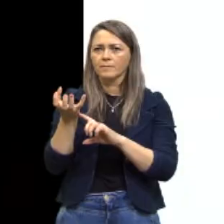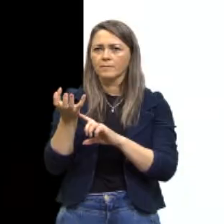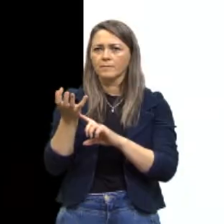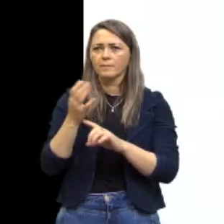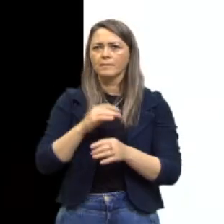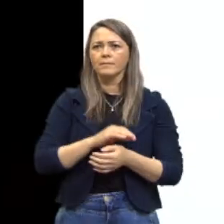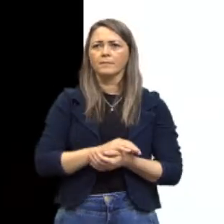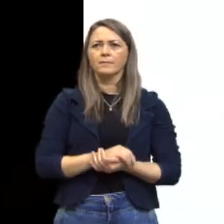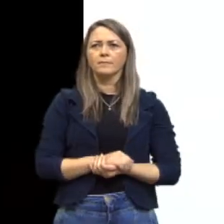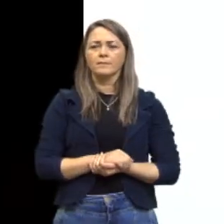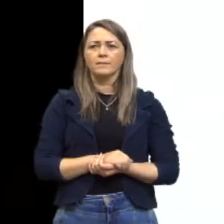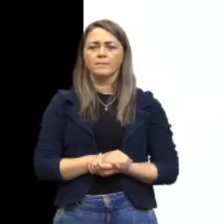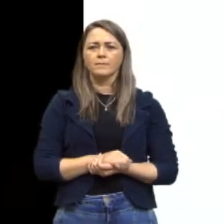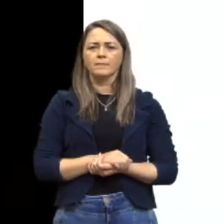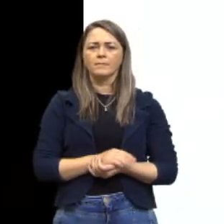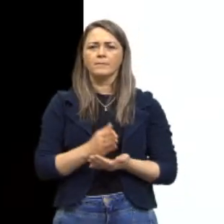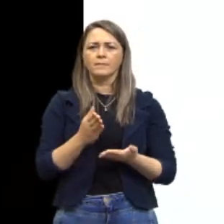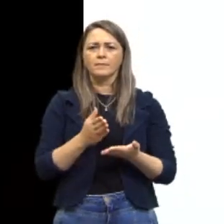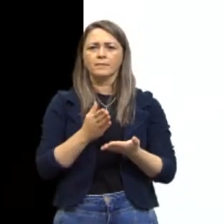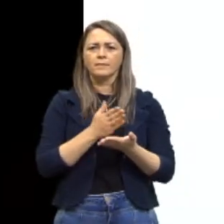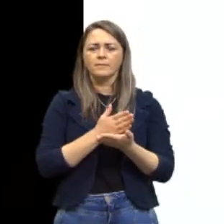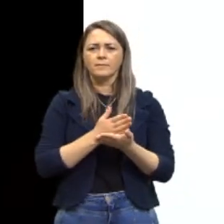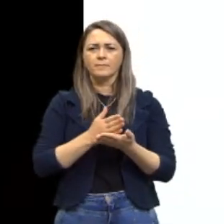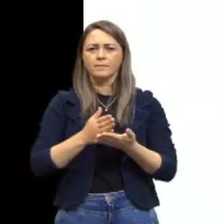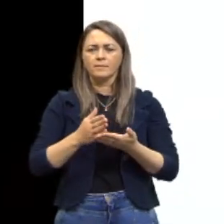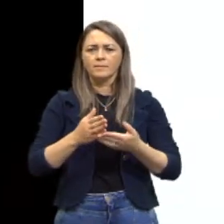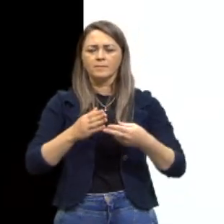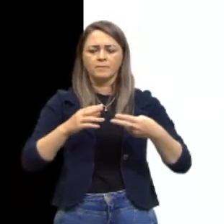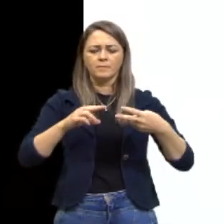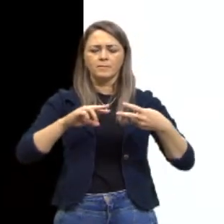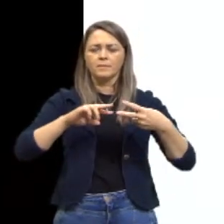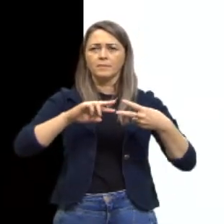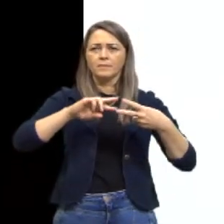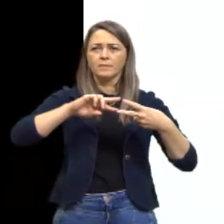E nós vamos entrar na parte de transgenia, tá?